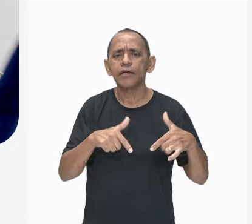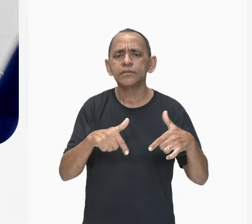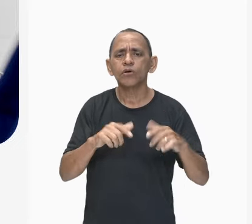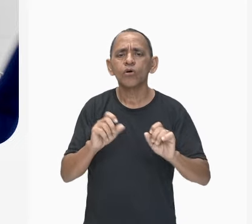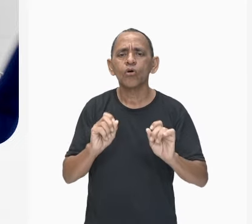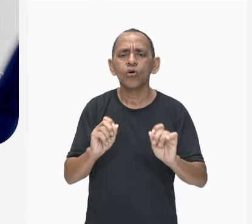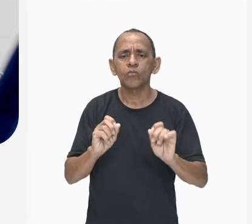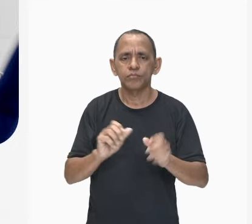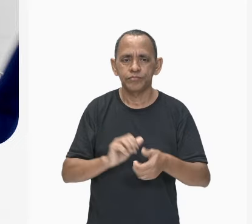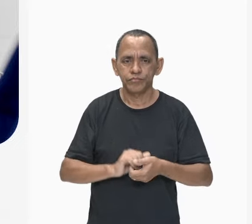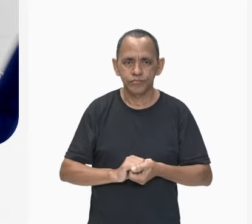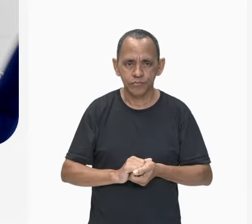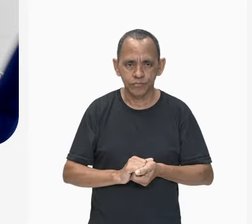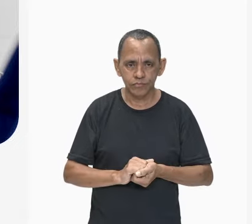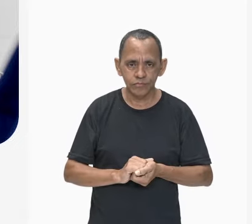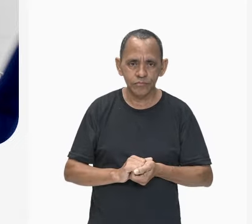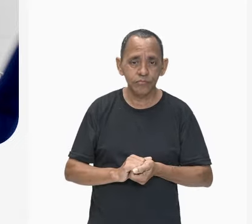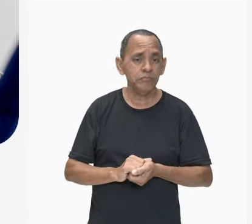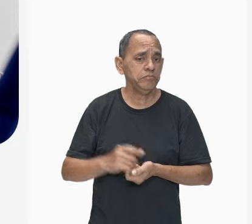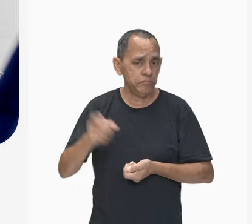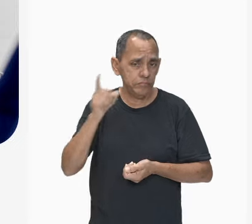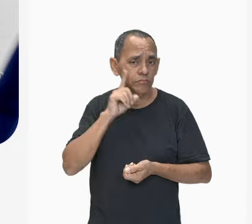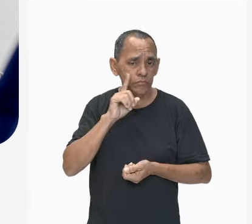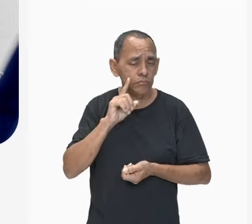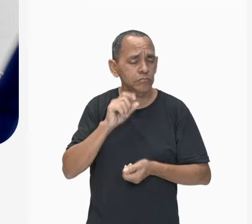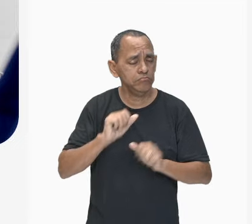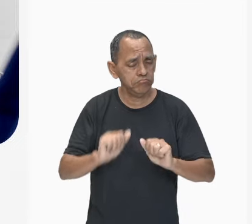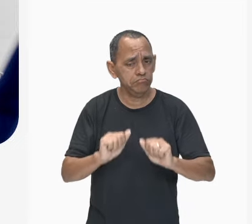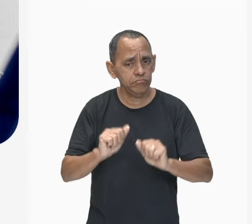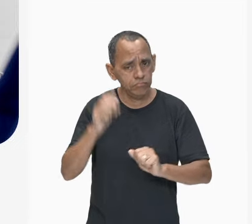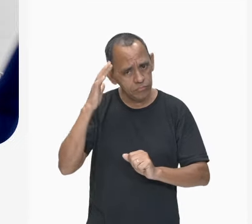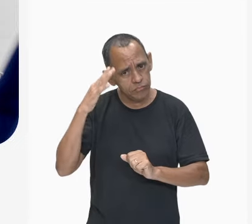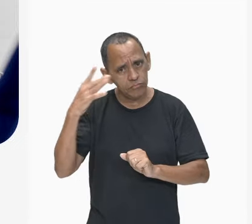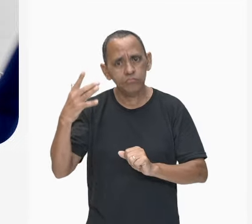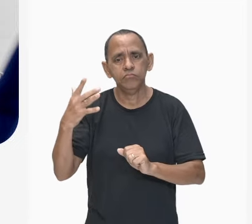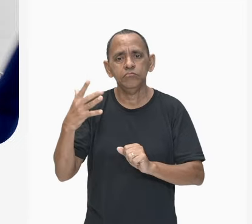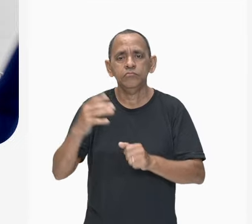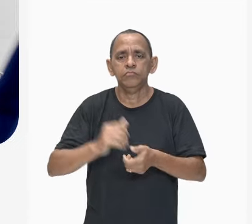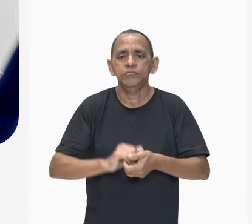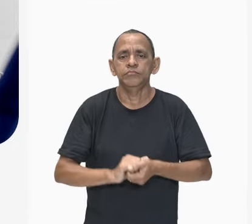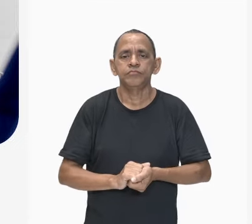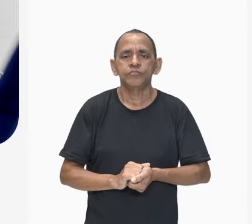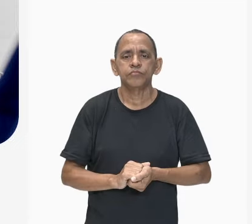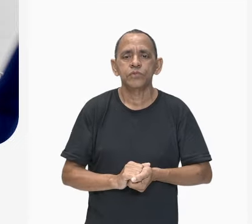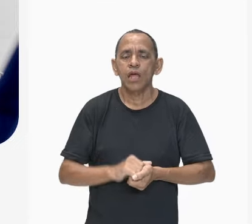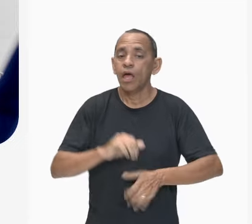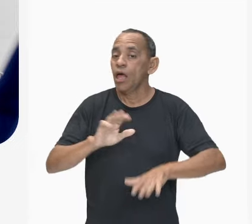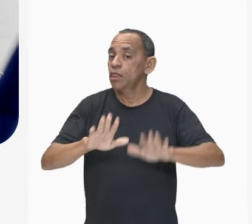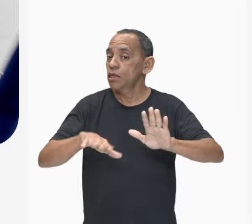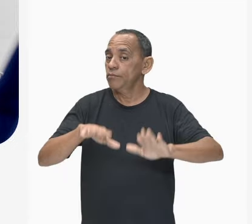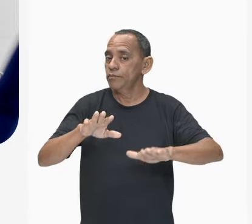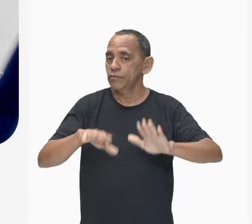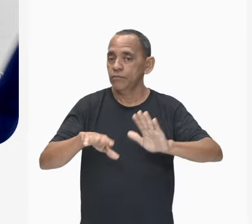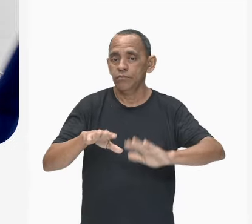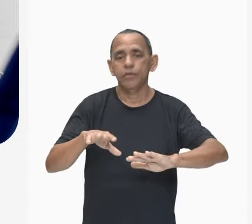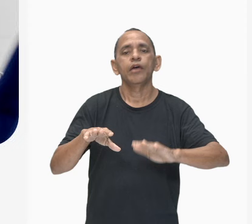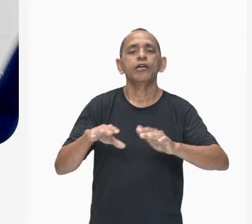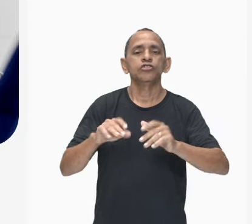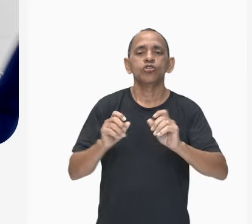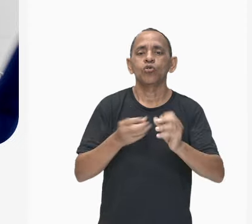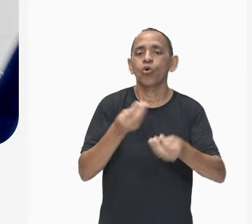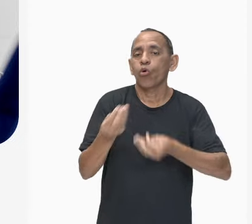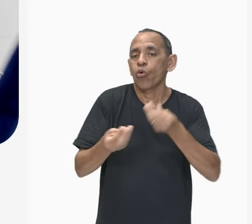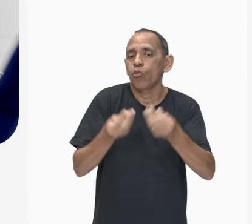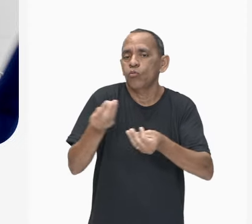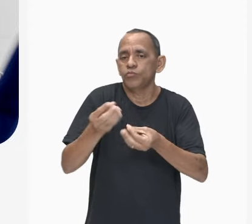podem ocorrer no nosso dia a dia, mas vai depender de, das situações que temos. Aí,